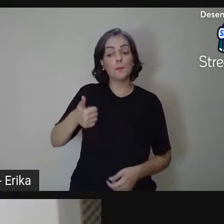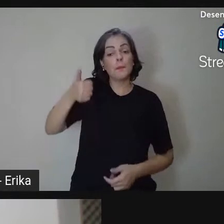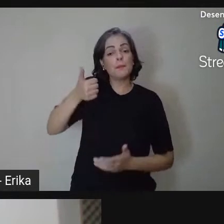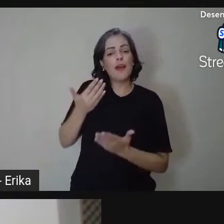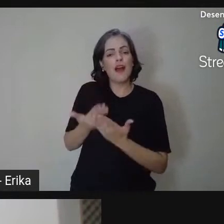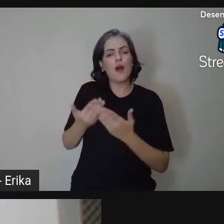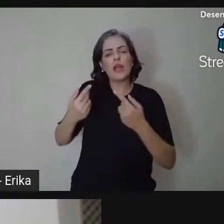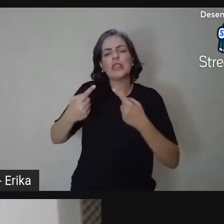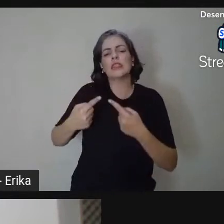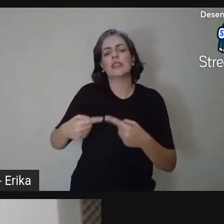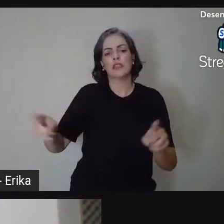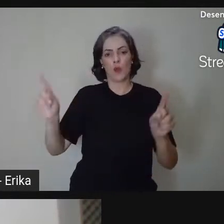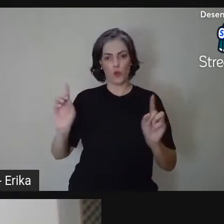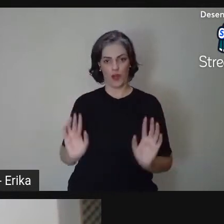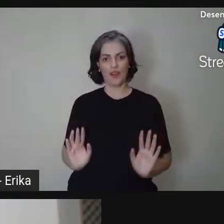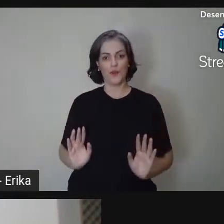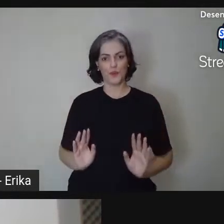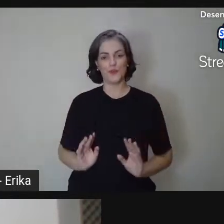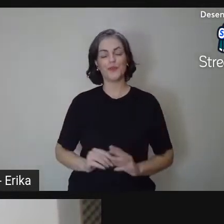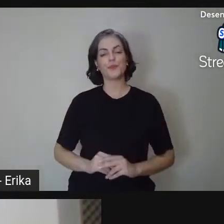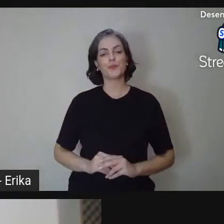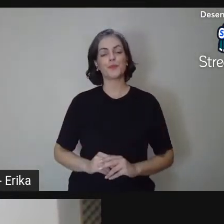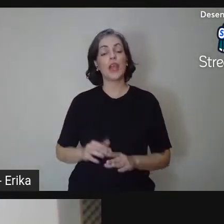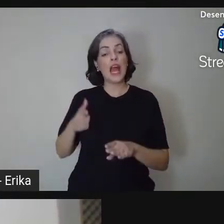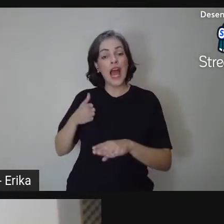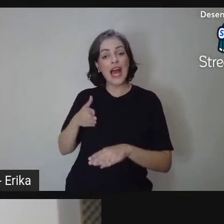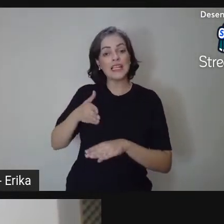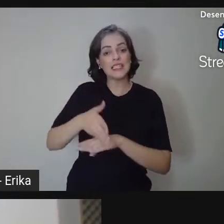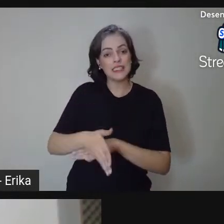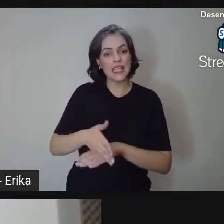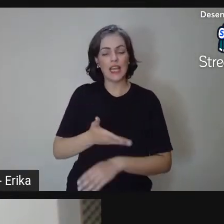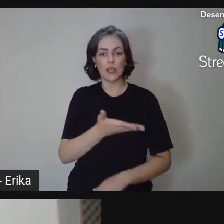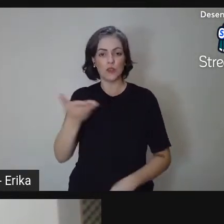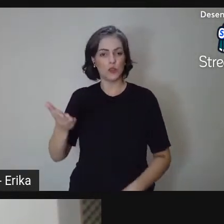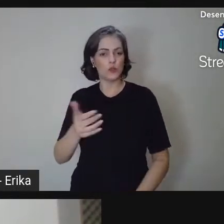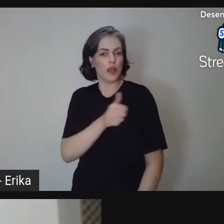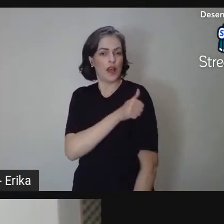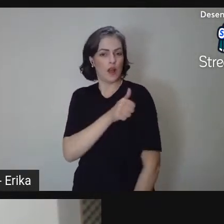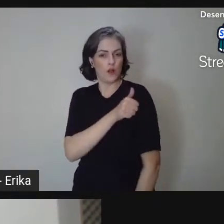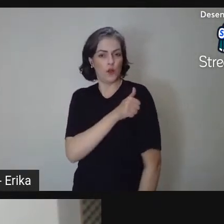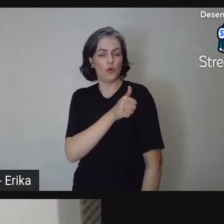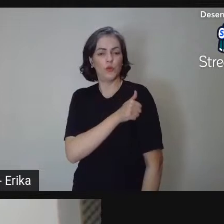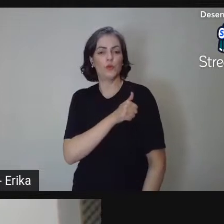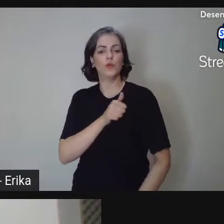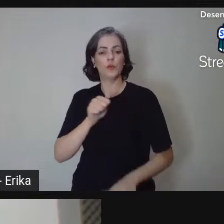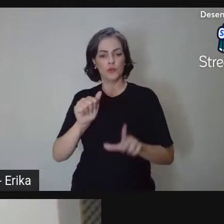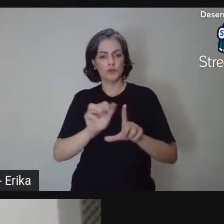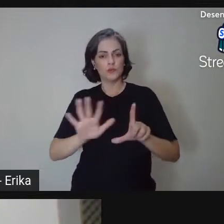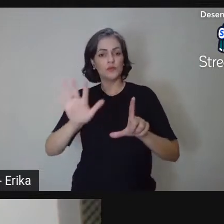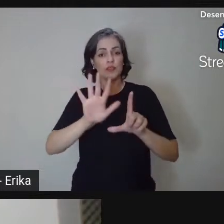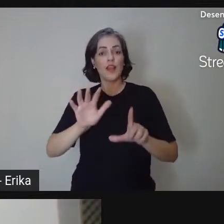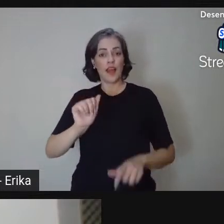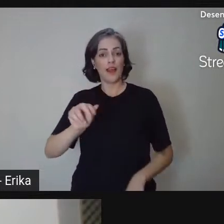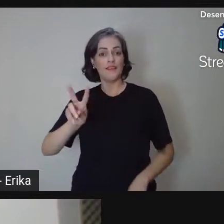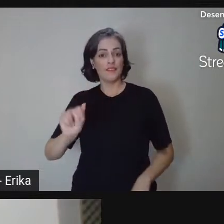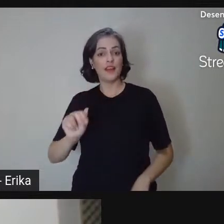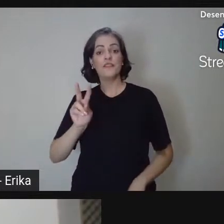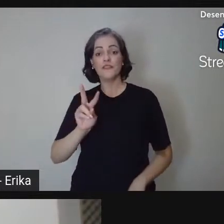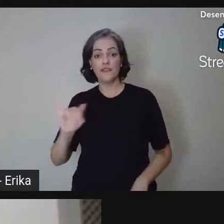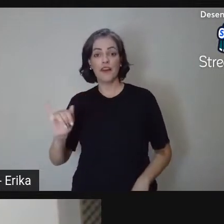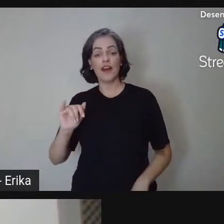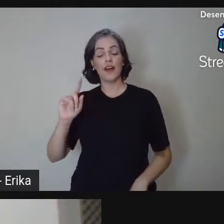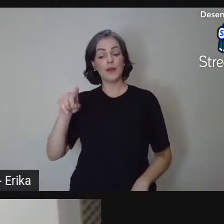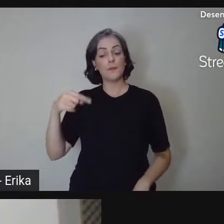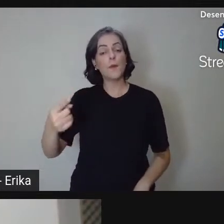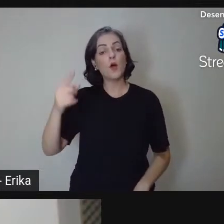não é? e o acesso dos cursistas ao AVA vai acontecer na próxima